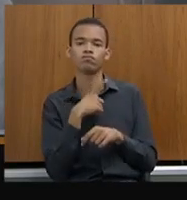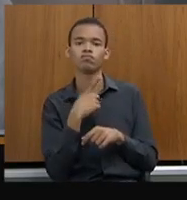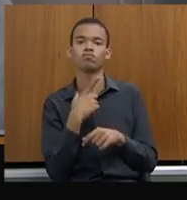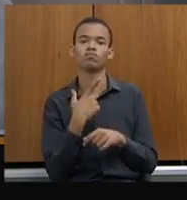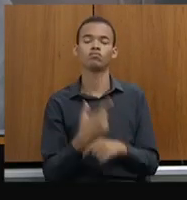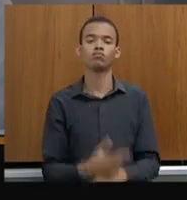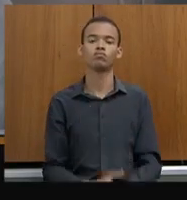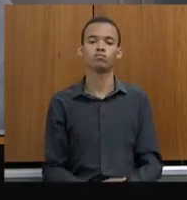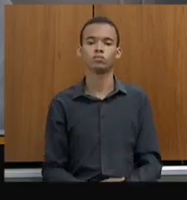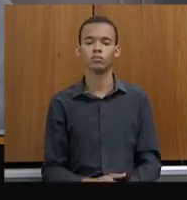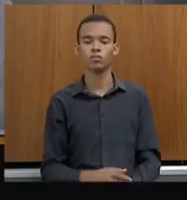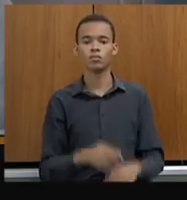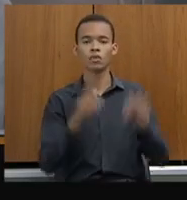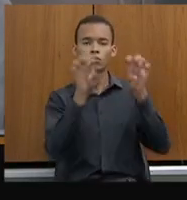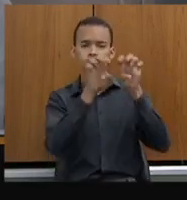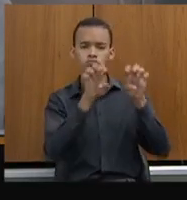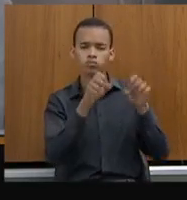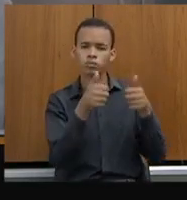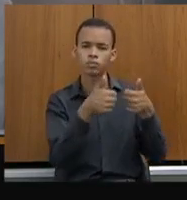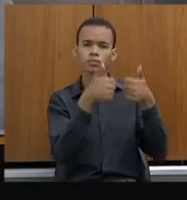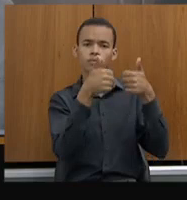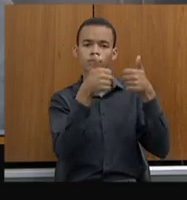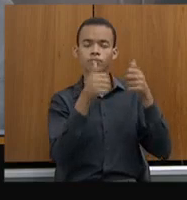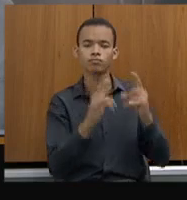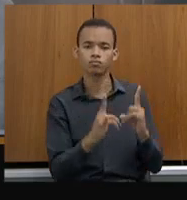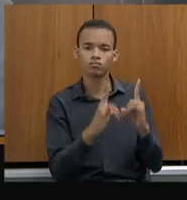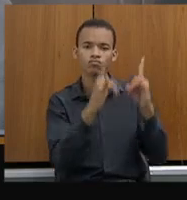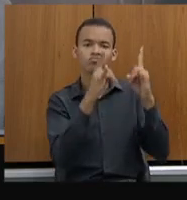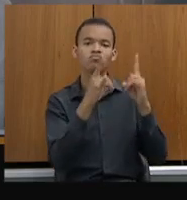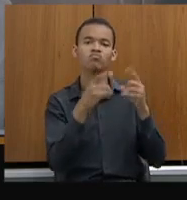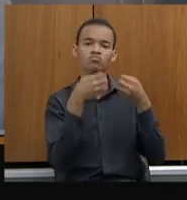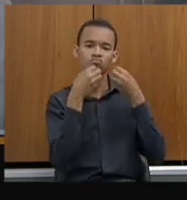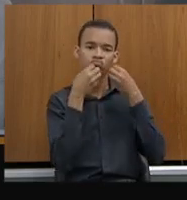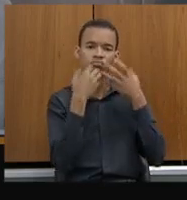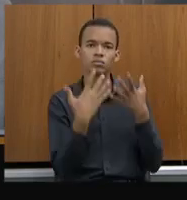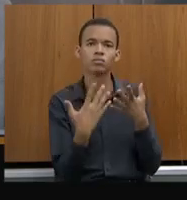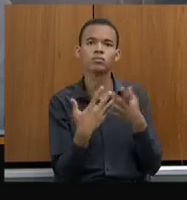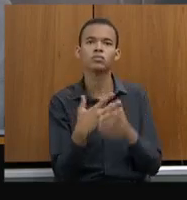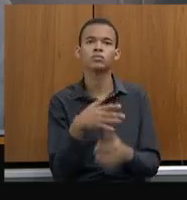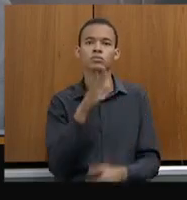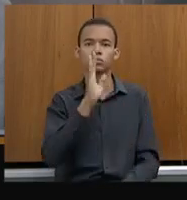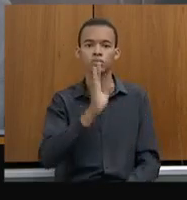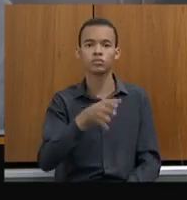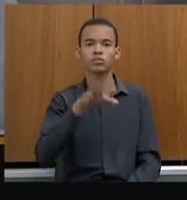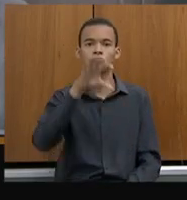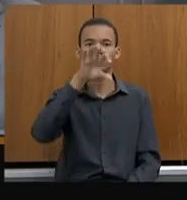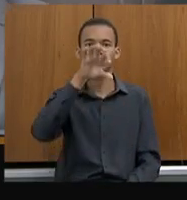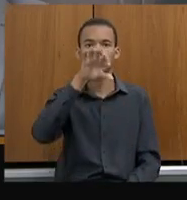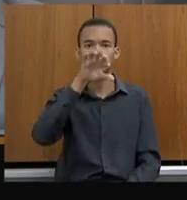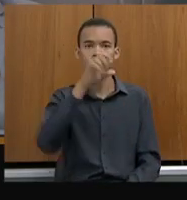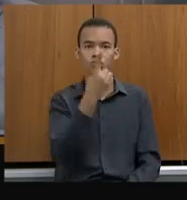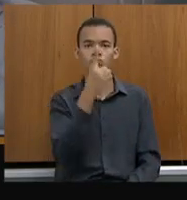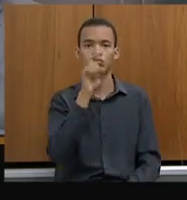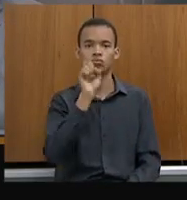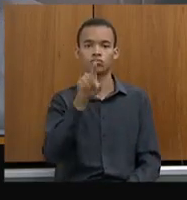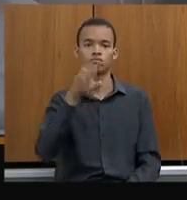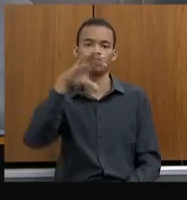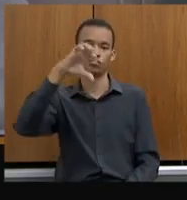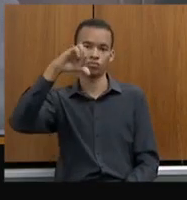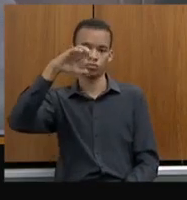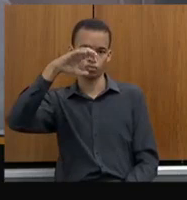estruturada, já fez mais de 1.900 expedientes apartados de medidas protetivas,